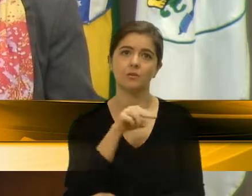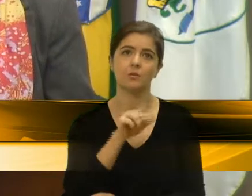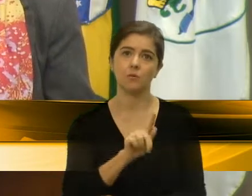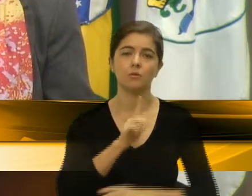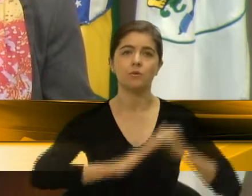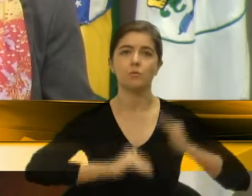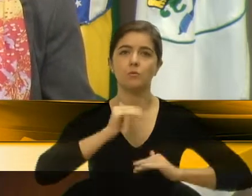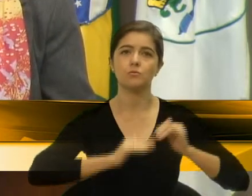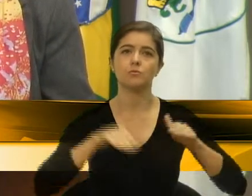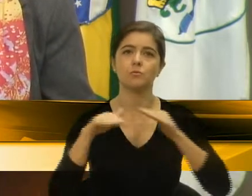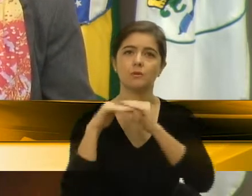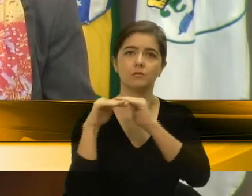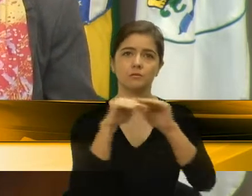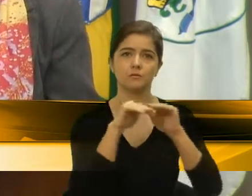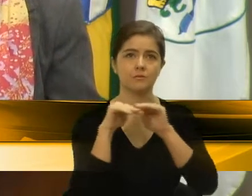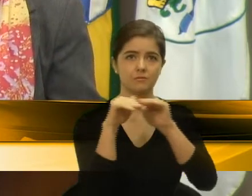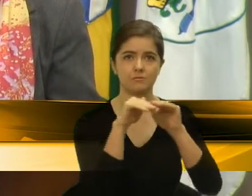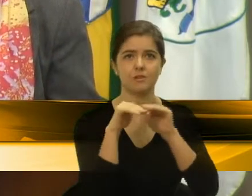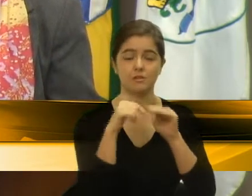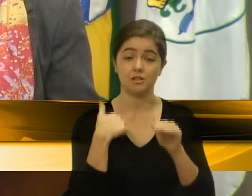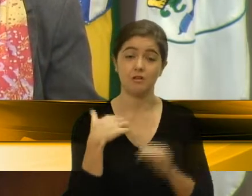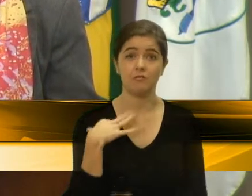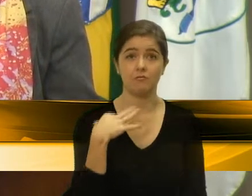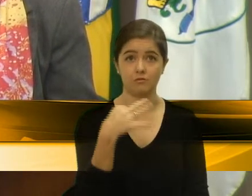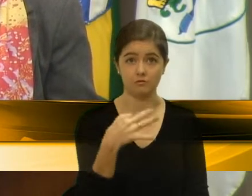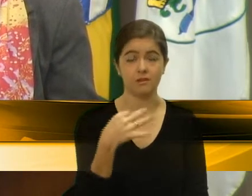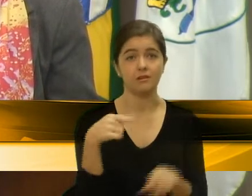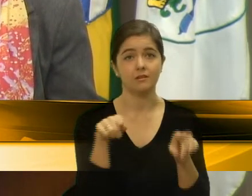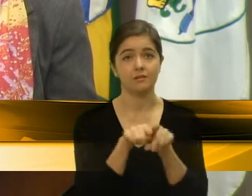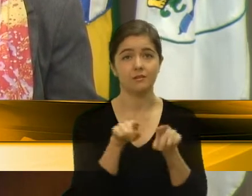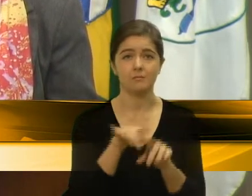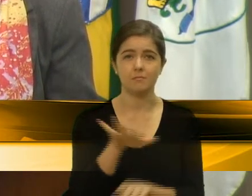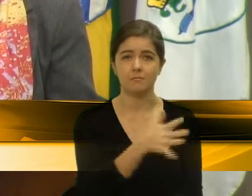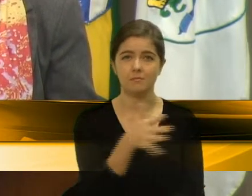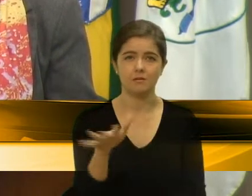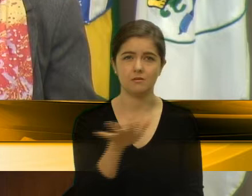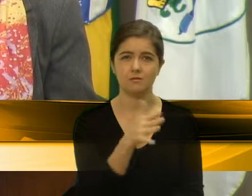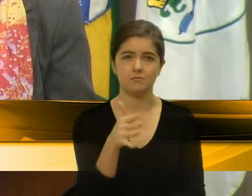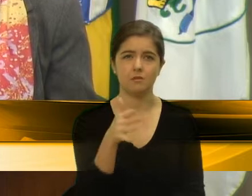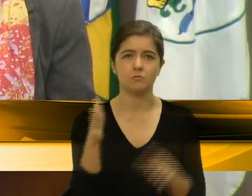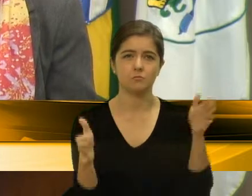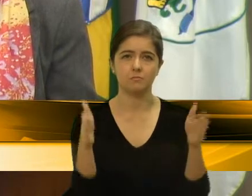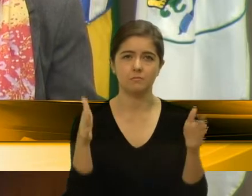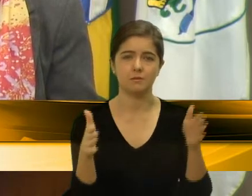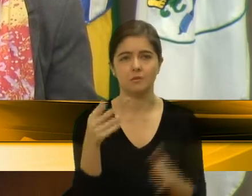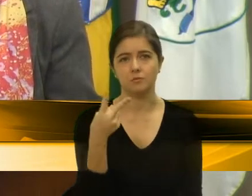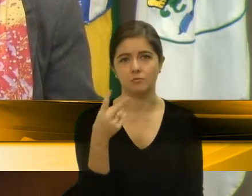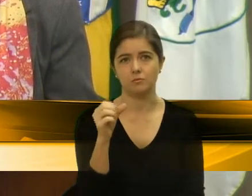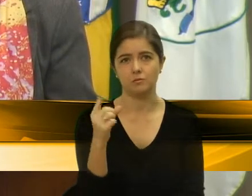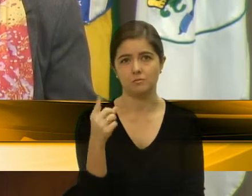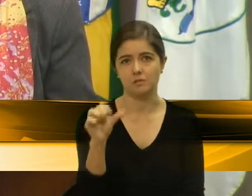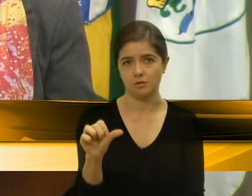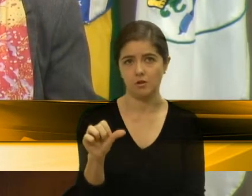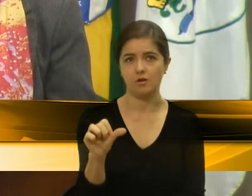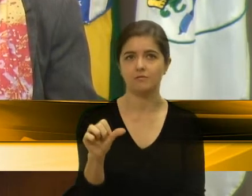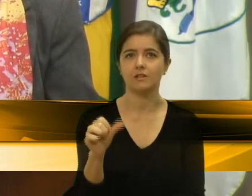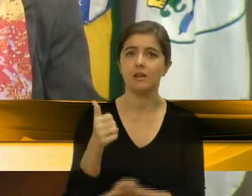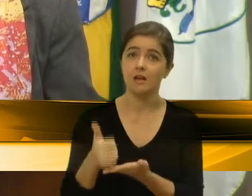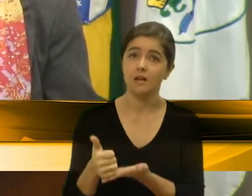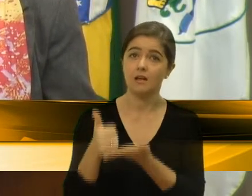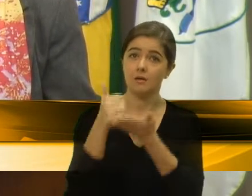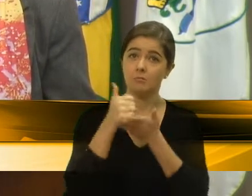voluntária, onde nós também tivemos mais ou menos essa época em 2019, através da bancada do BTT,